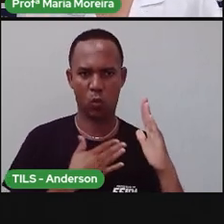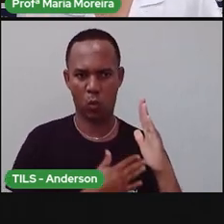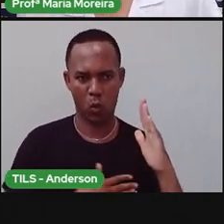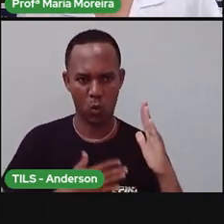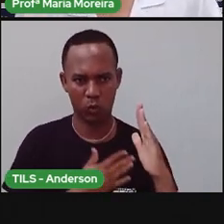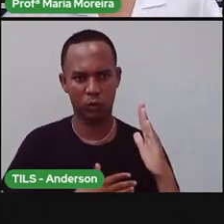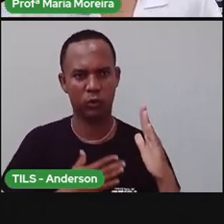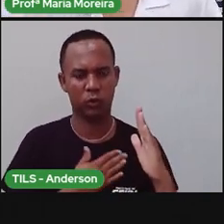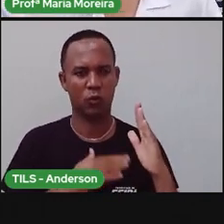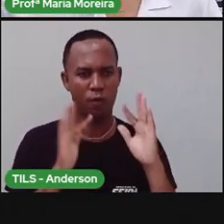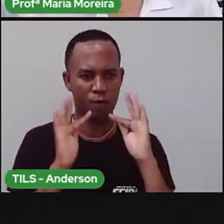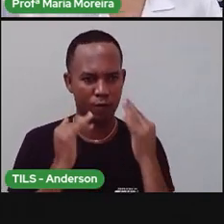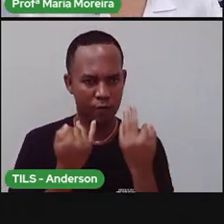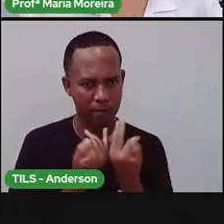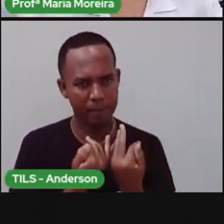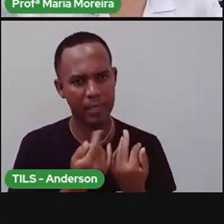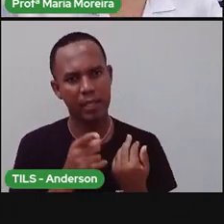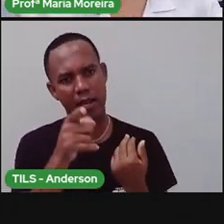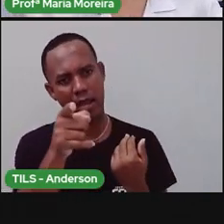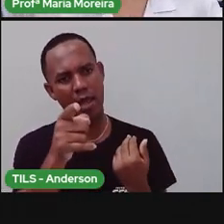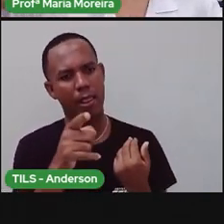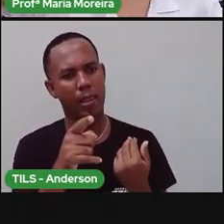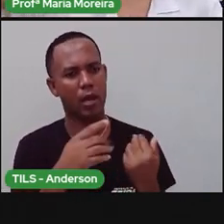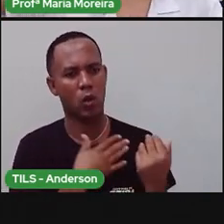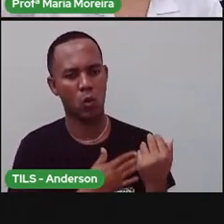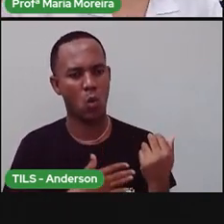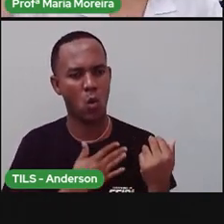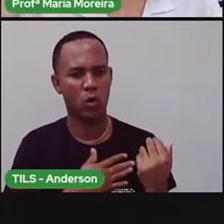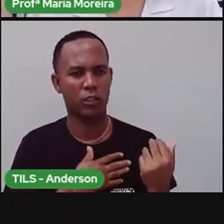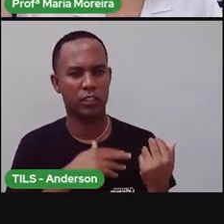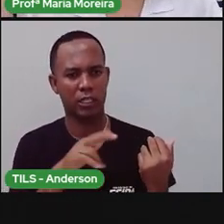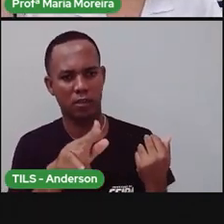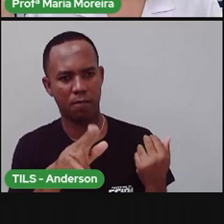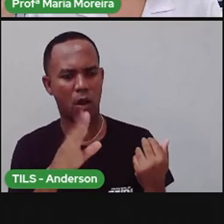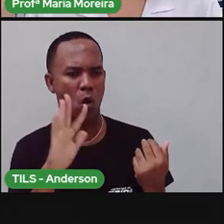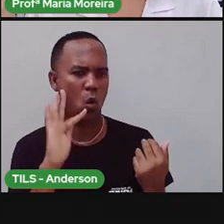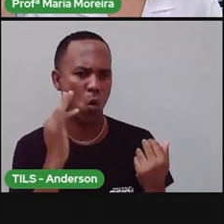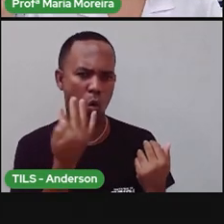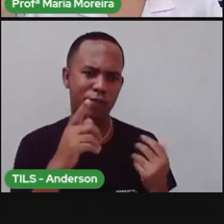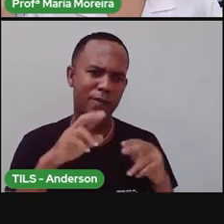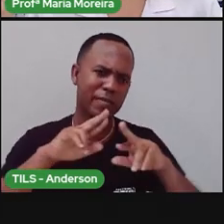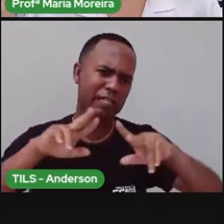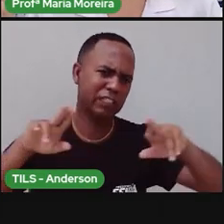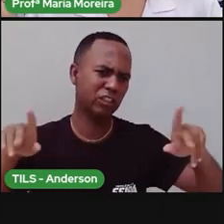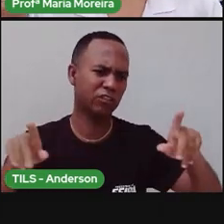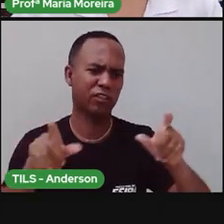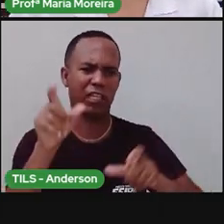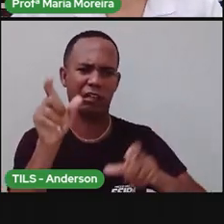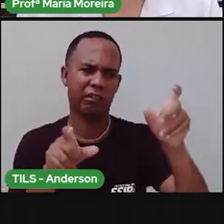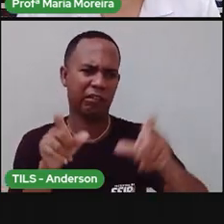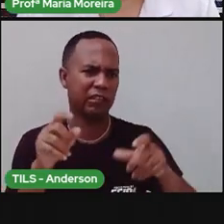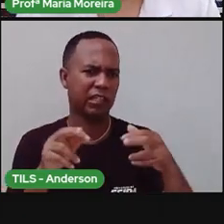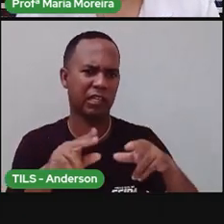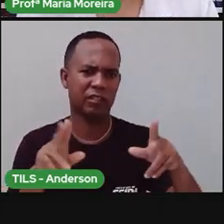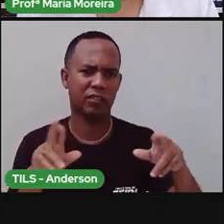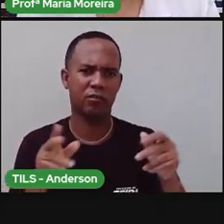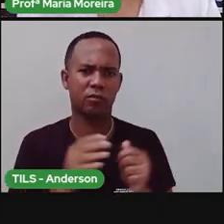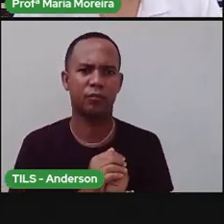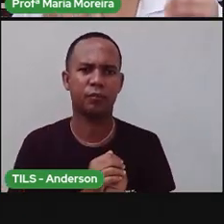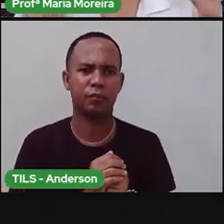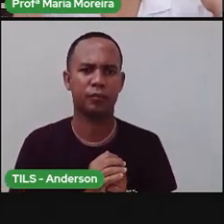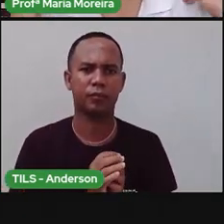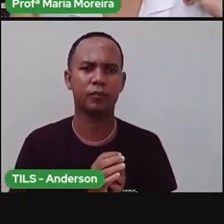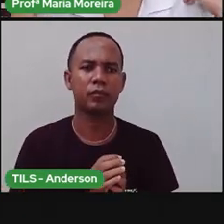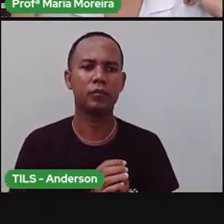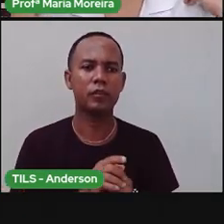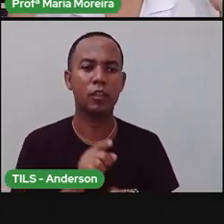a minha mãe vai gostar de outra, o meu responsável vai gostar de outra, o meu irmãozinho vai gostar de outra. Entenderam? Então, isso aí é a partir do que